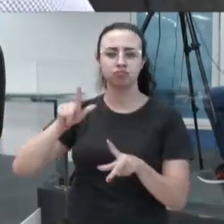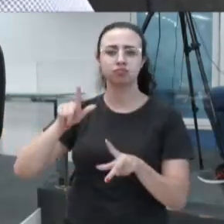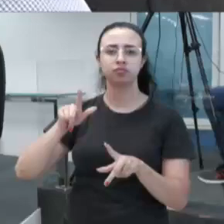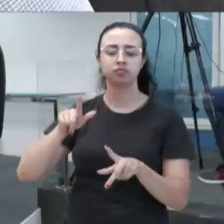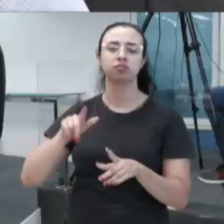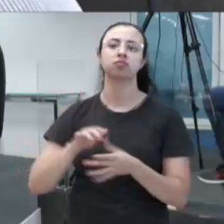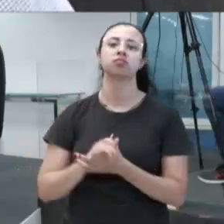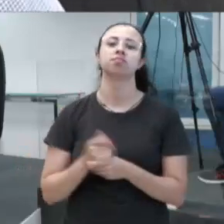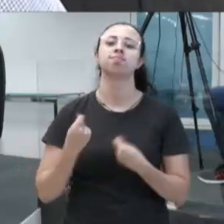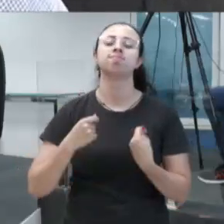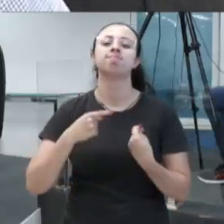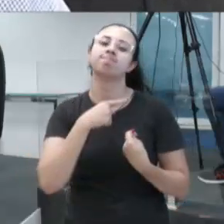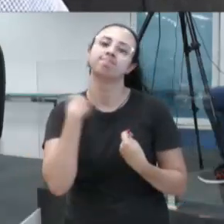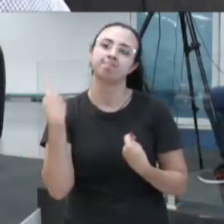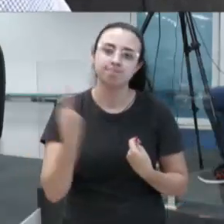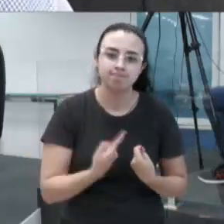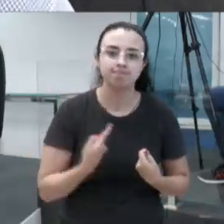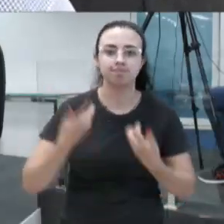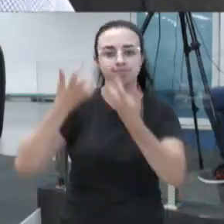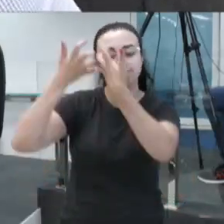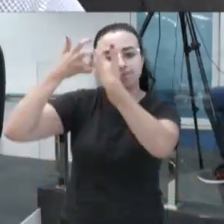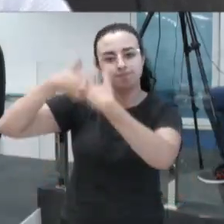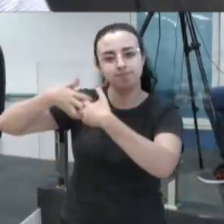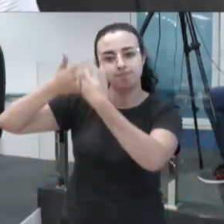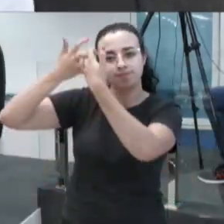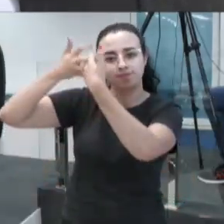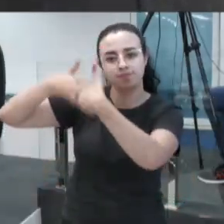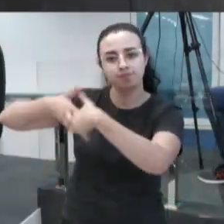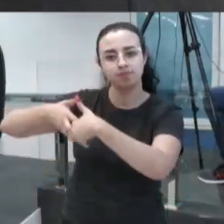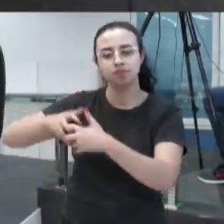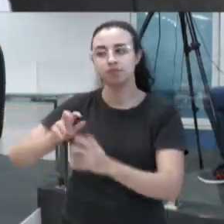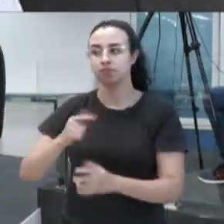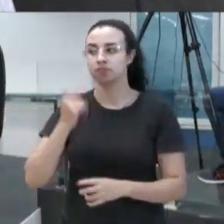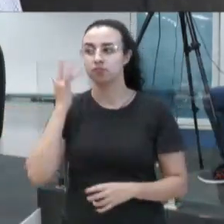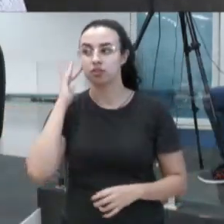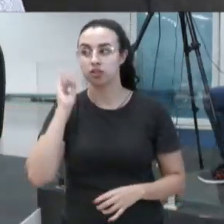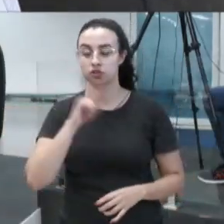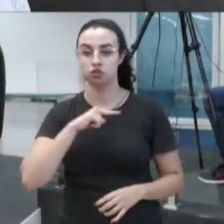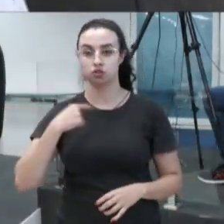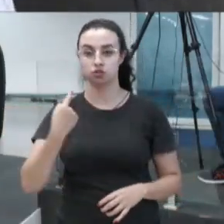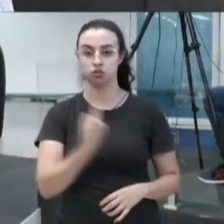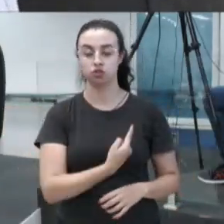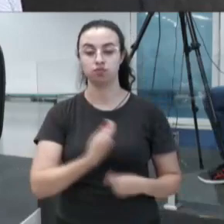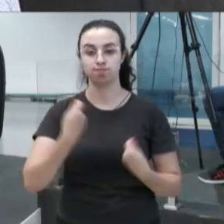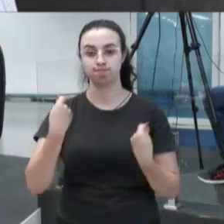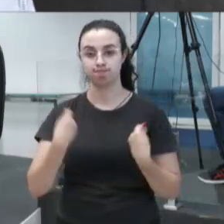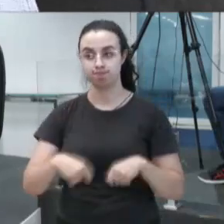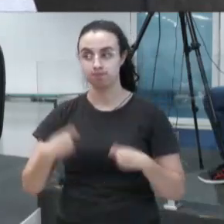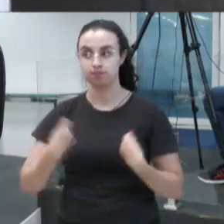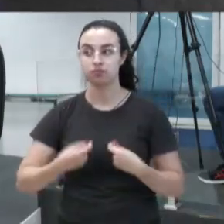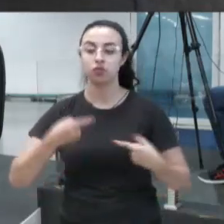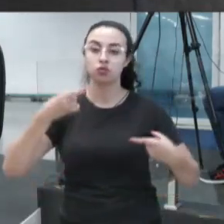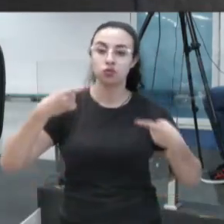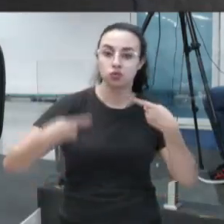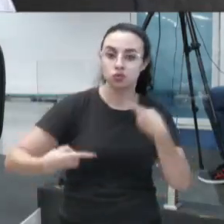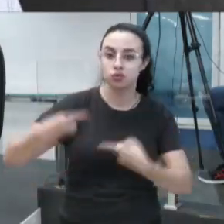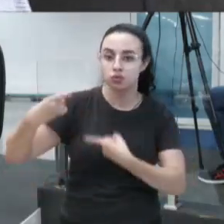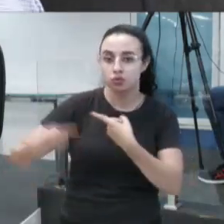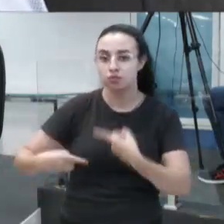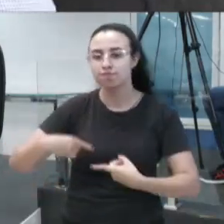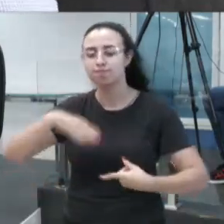Vale a reflexão de todos vocês. Eu acho que nós temos que partir agora para uma discussão mais